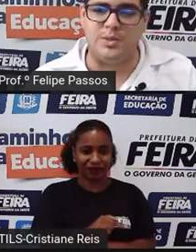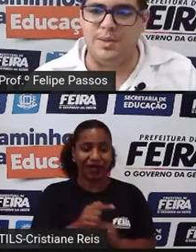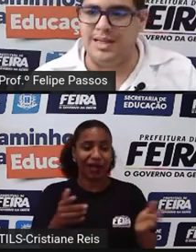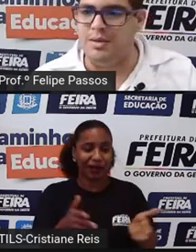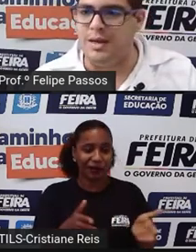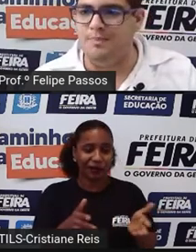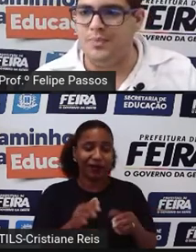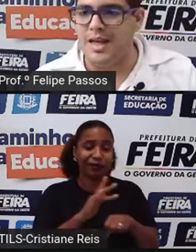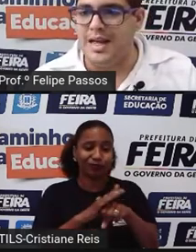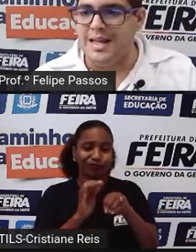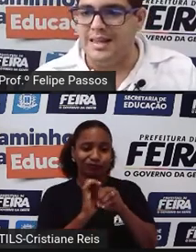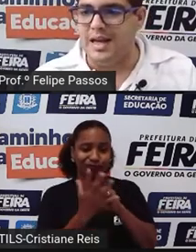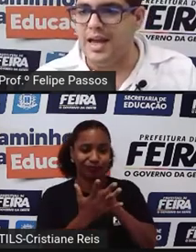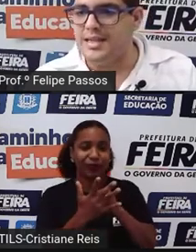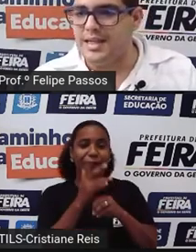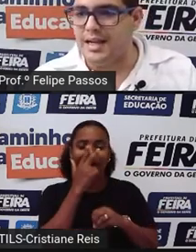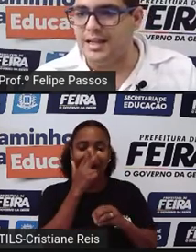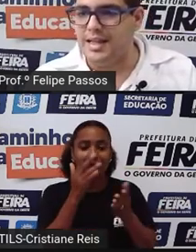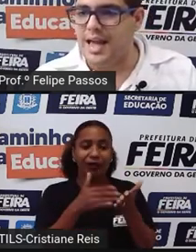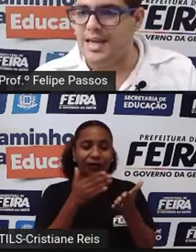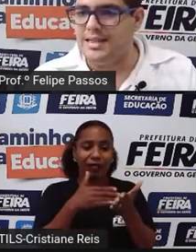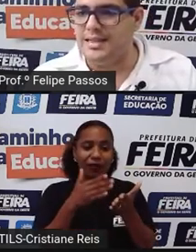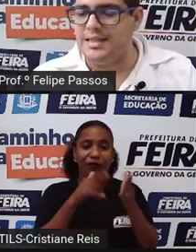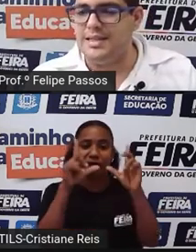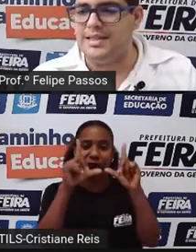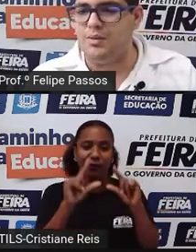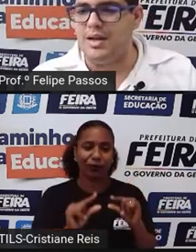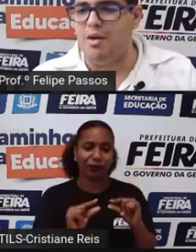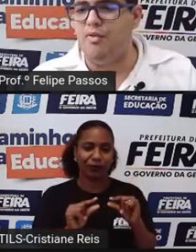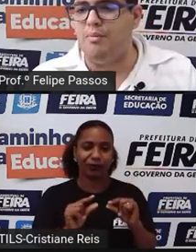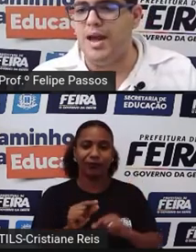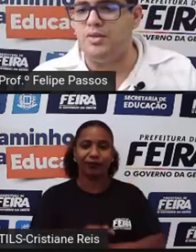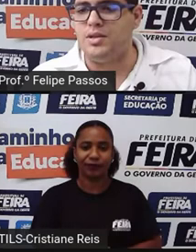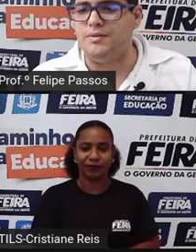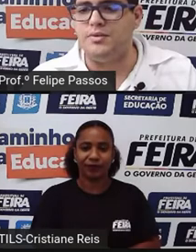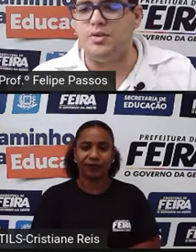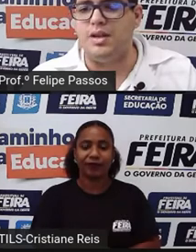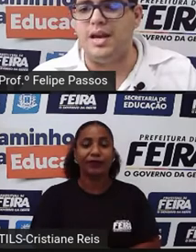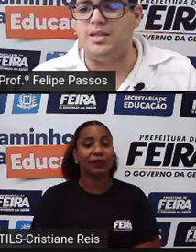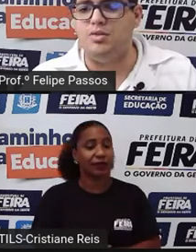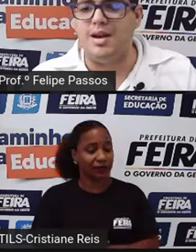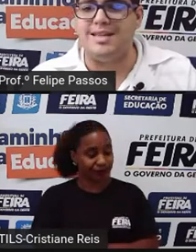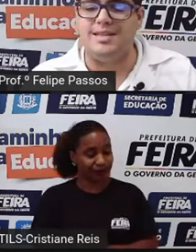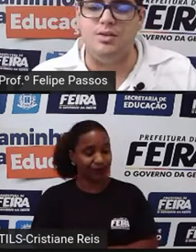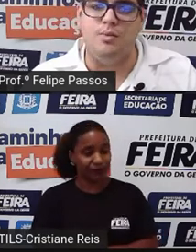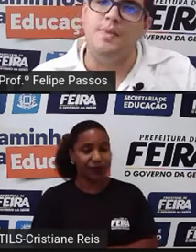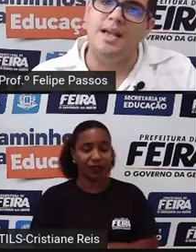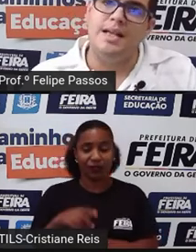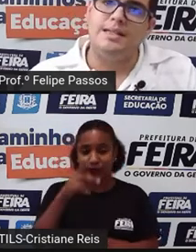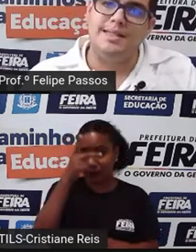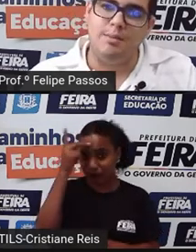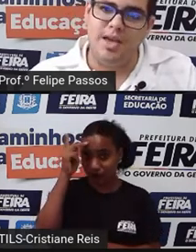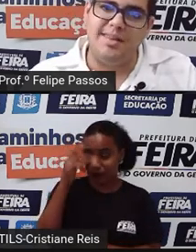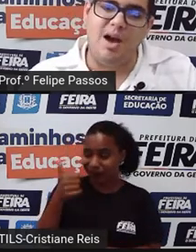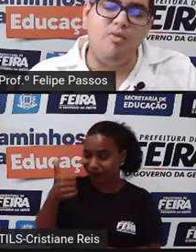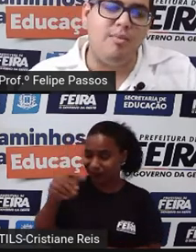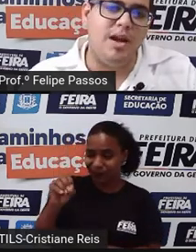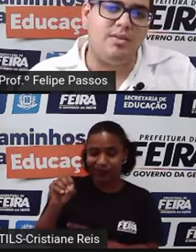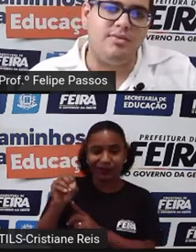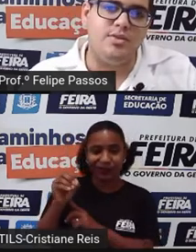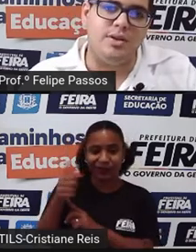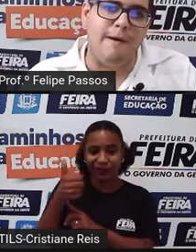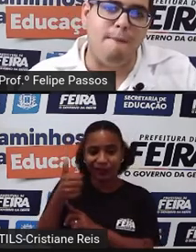momento pós-pandemia. Três em cada dez são analfabetos funcionais no Brasil. Você sabe o é